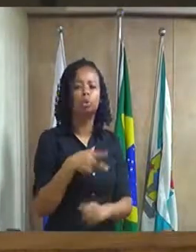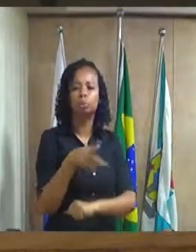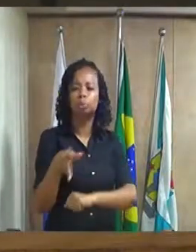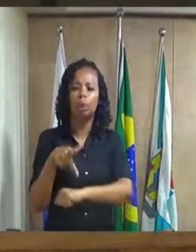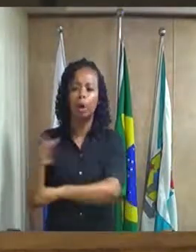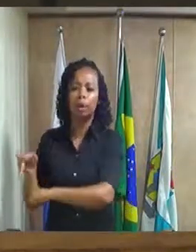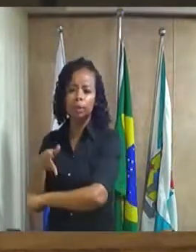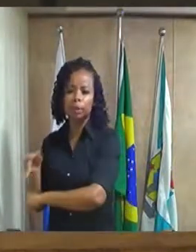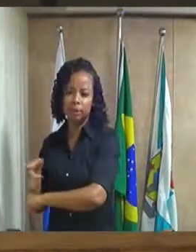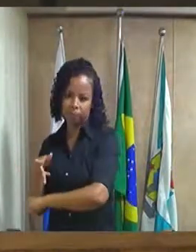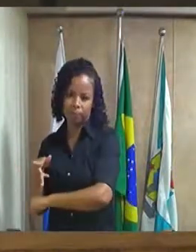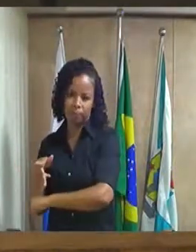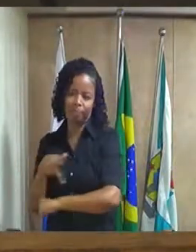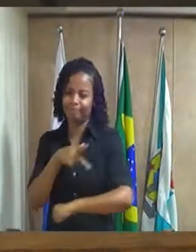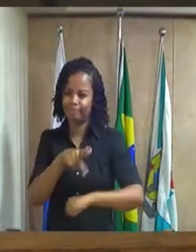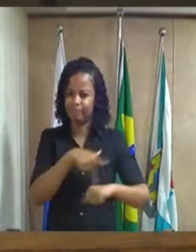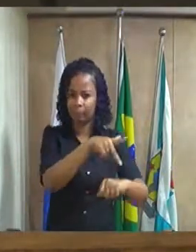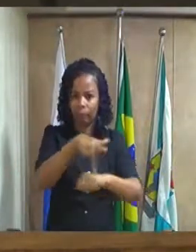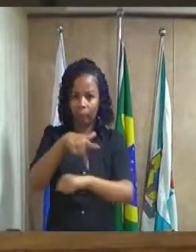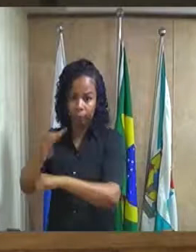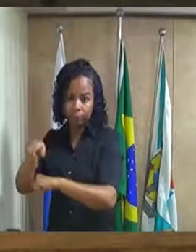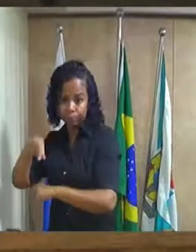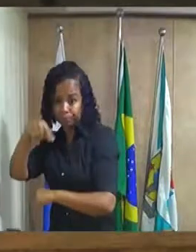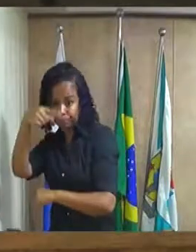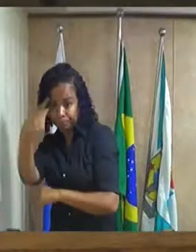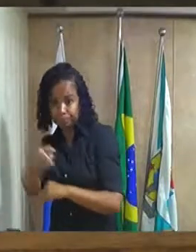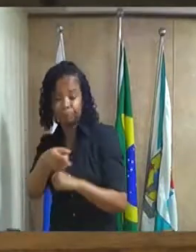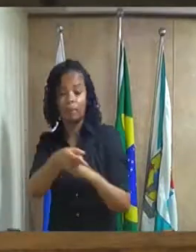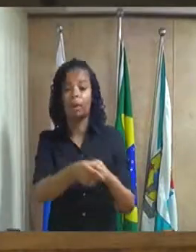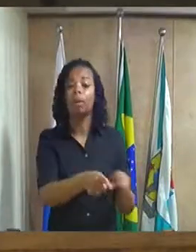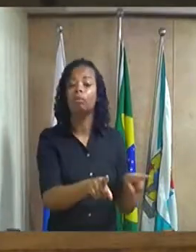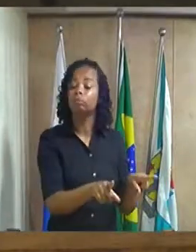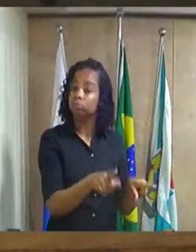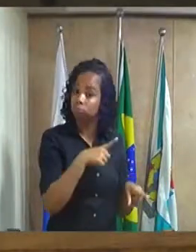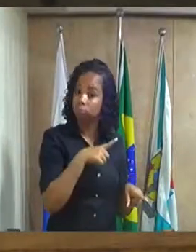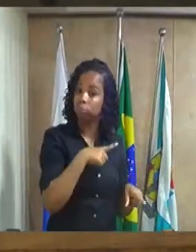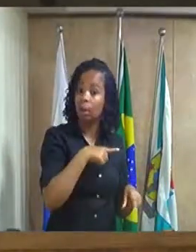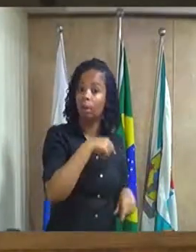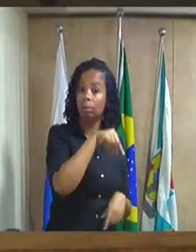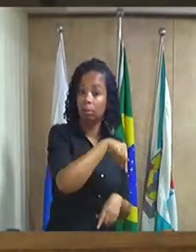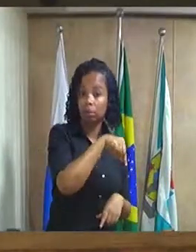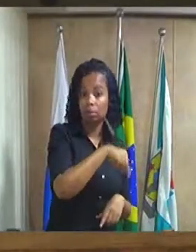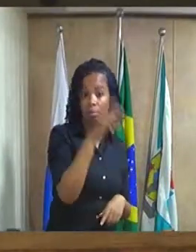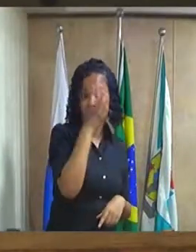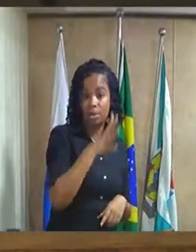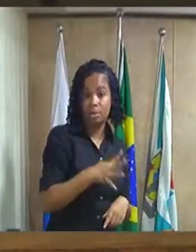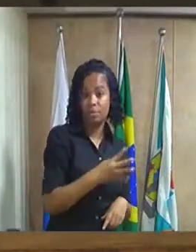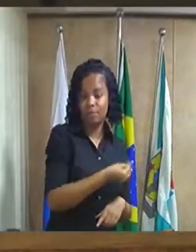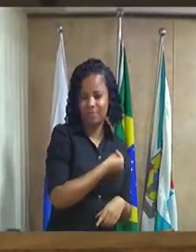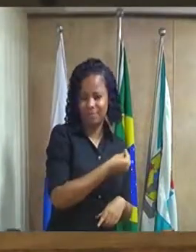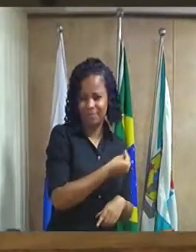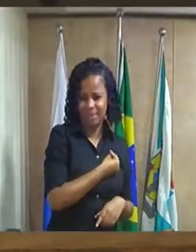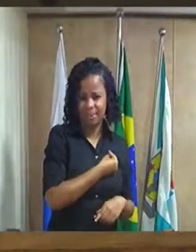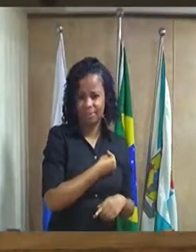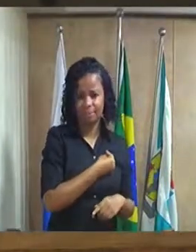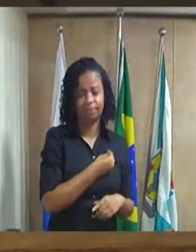exterior e o Brasil hoje vive de uma forma